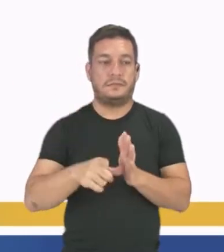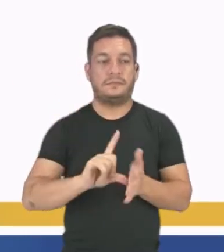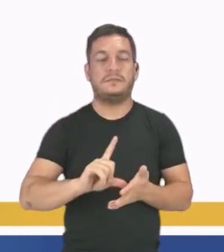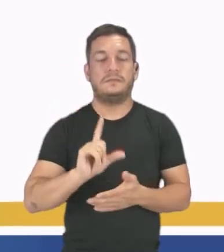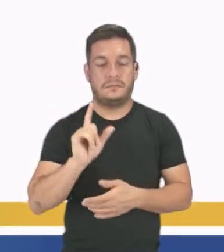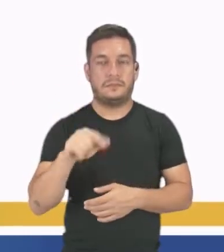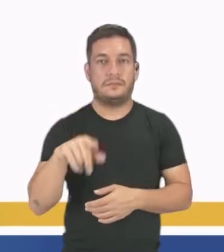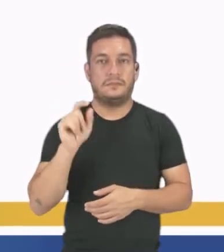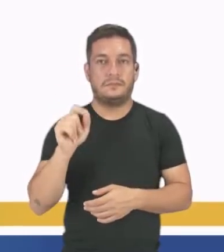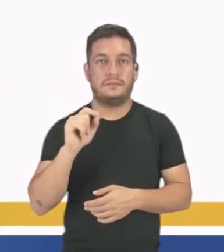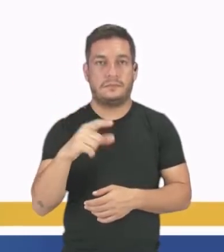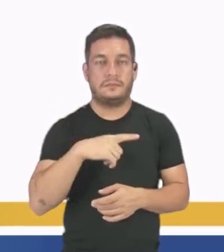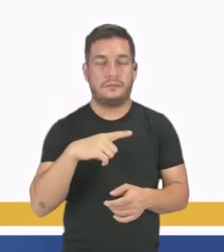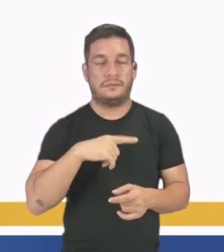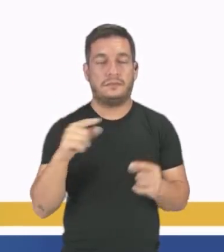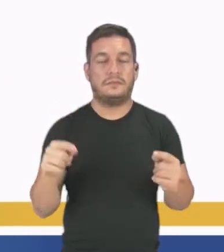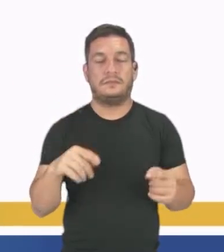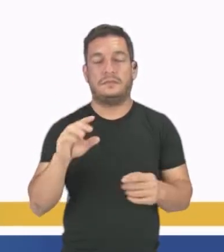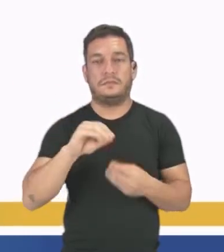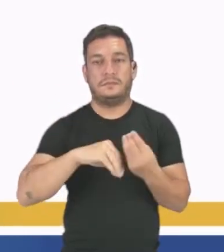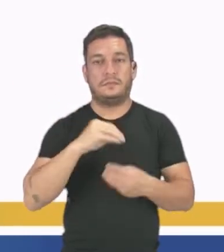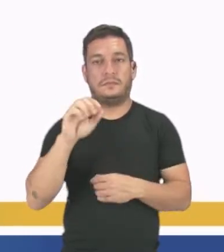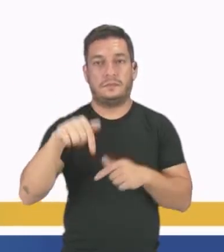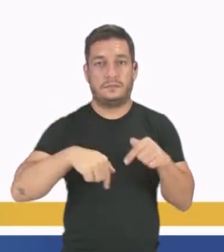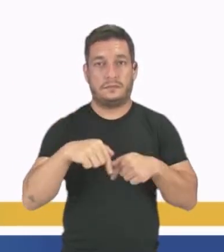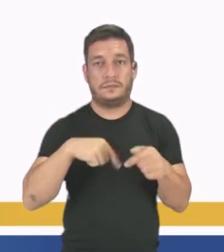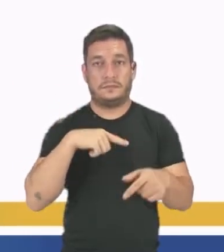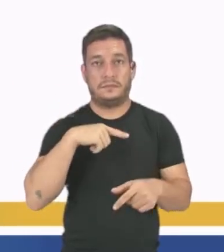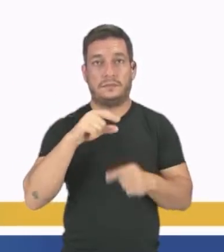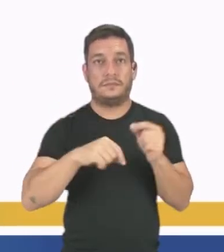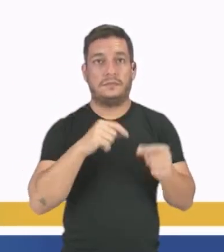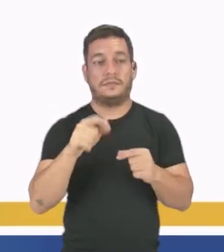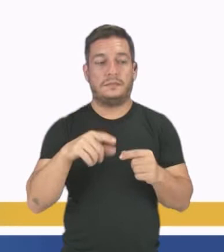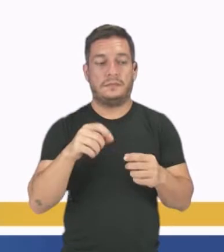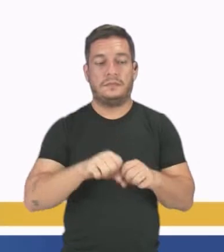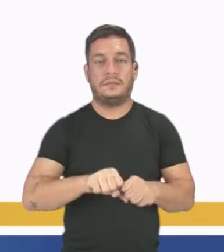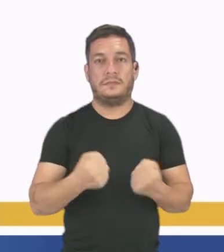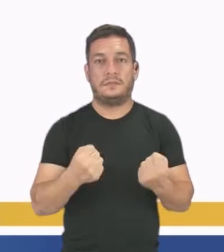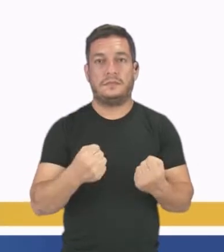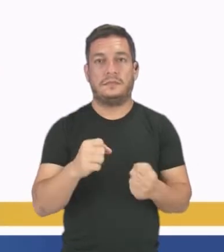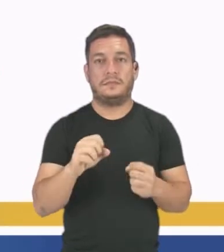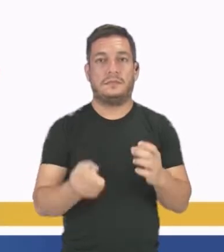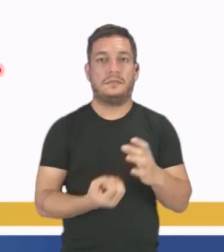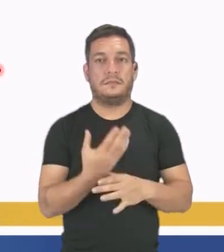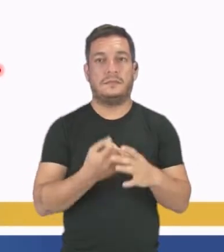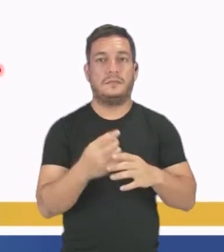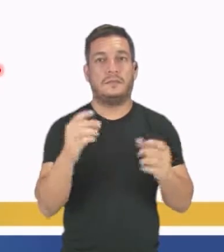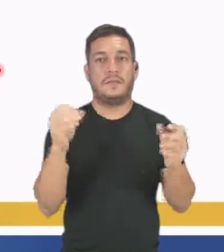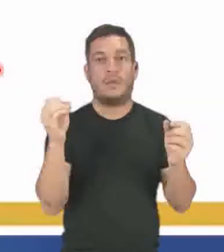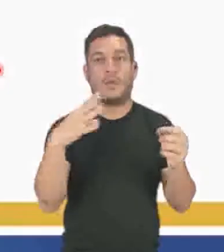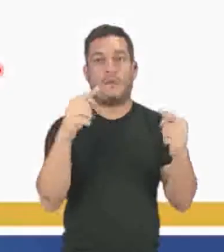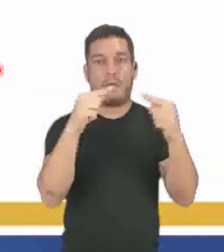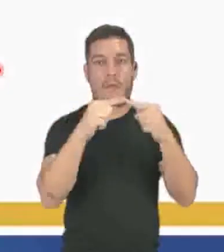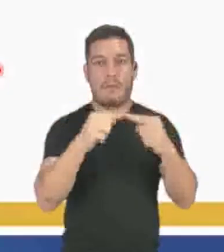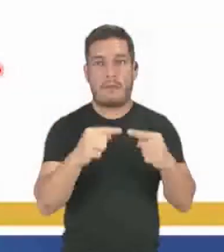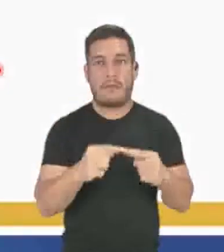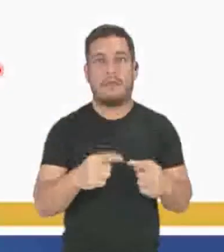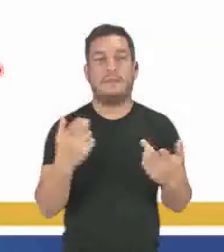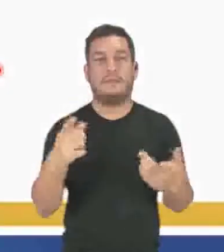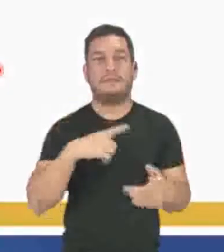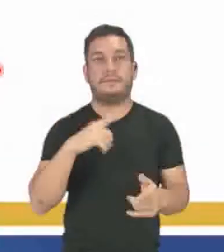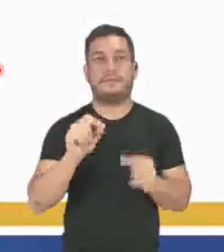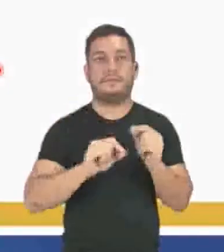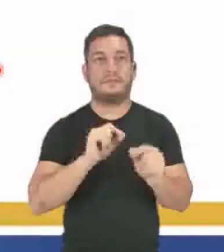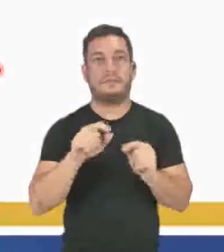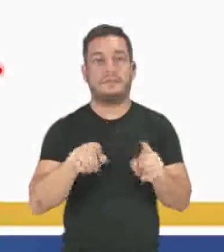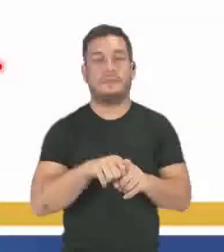que a reação química a gente vai ter quebra e formação de novas ligações. Nós temos aqui uma